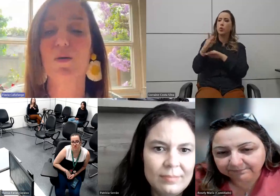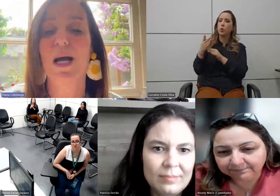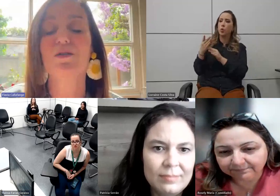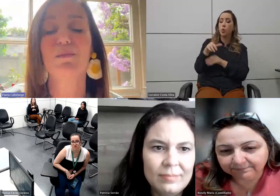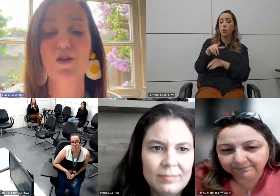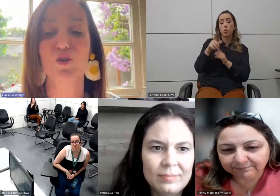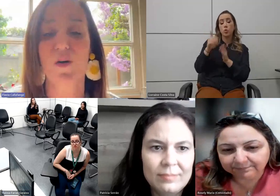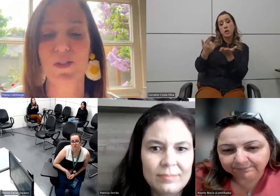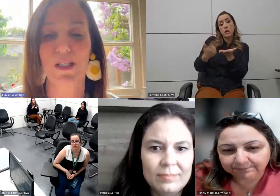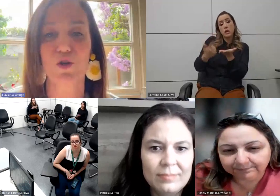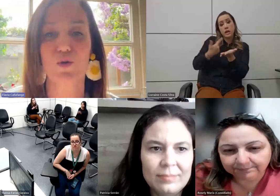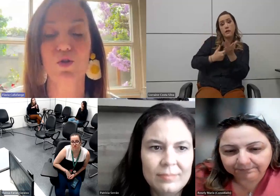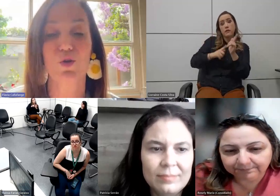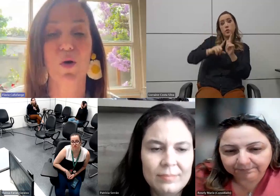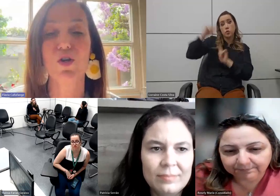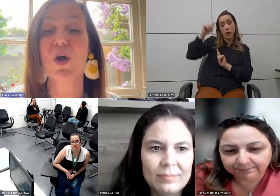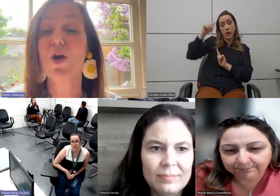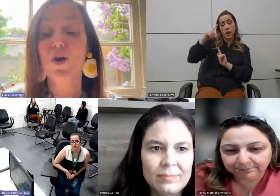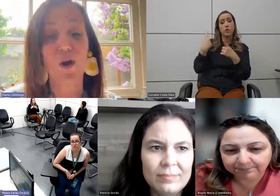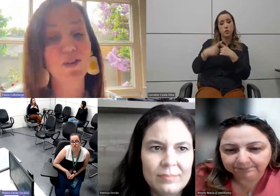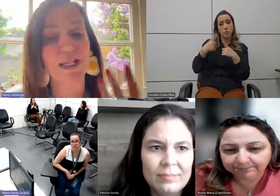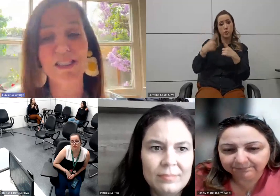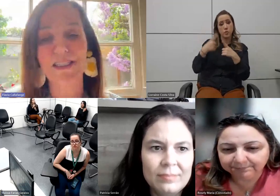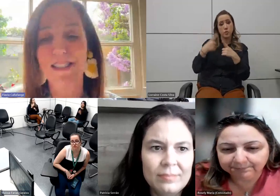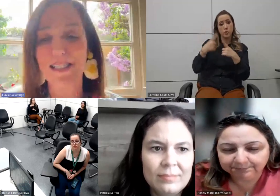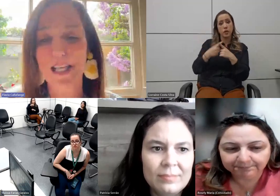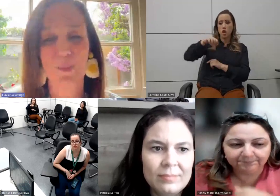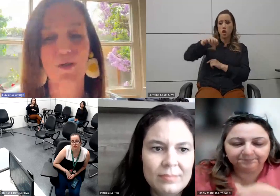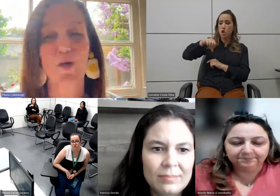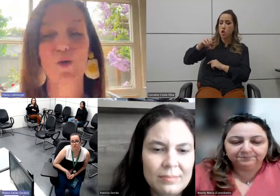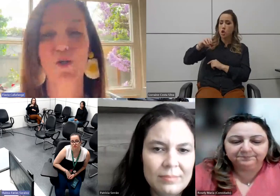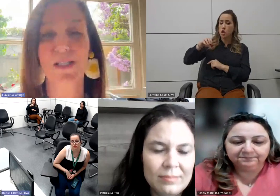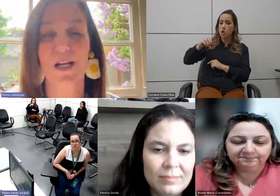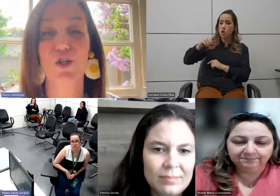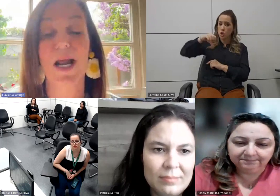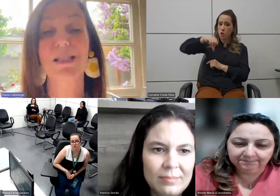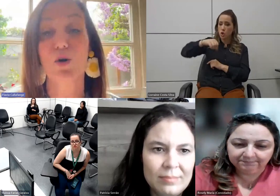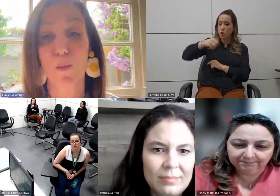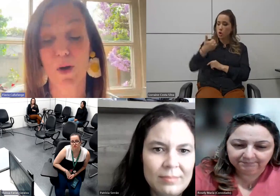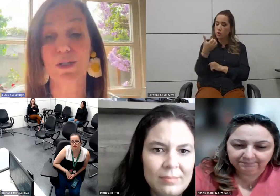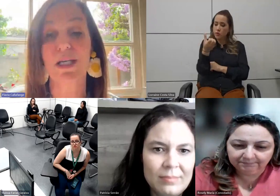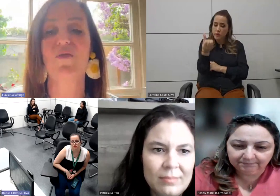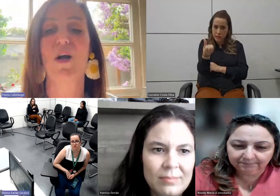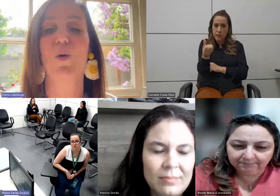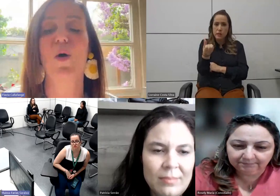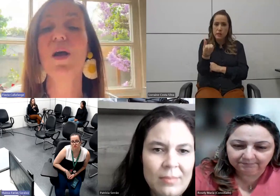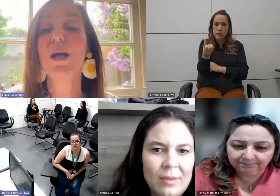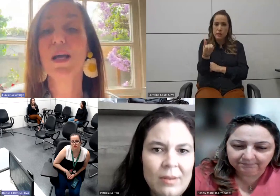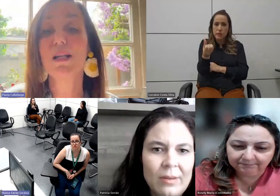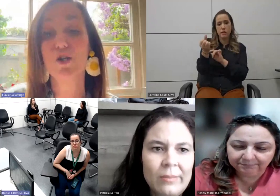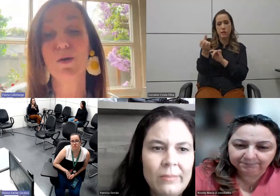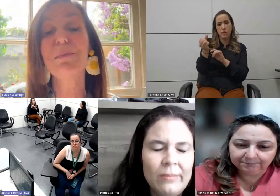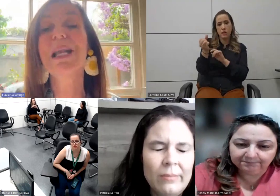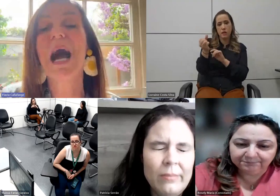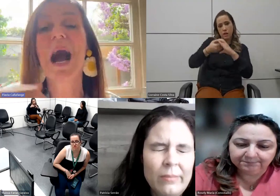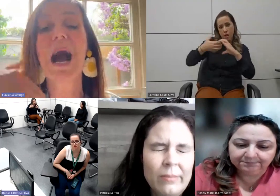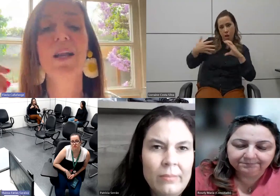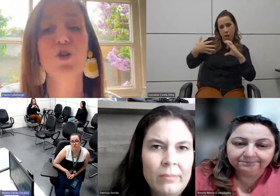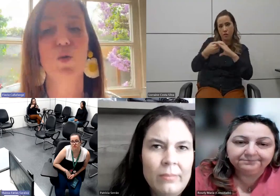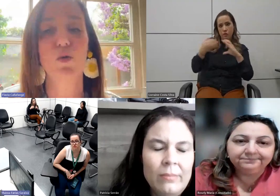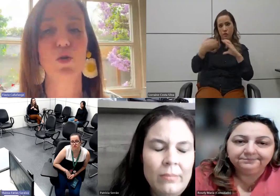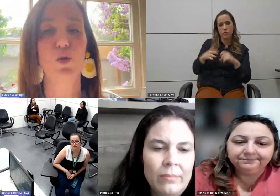porque já tinham catalogado mais de 900 condições, 916, porque todos os dias elas crescem, como a Roseli falou, existem